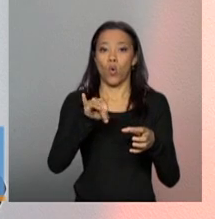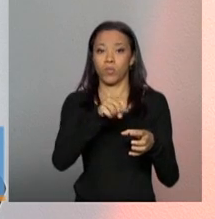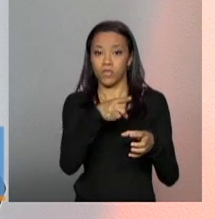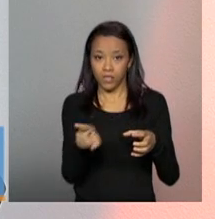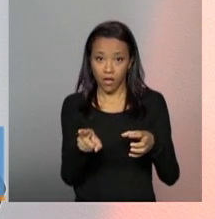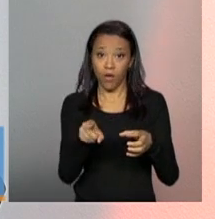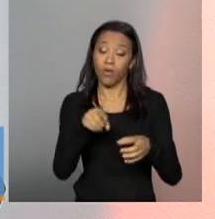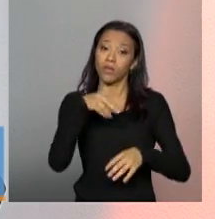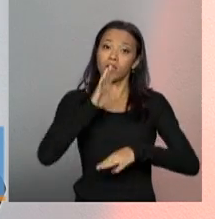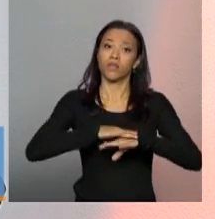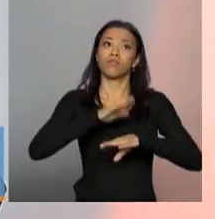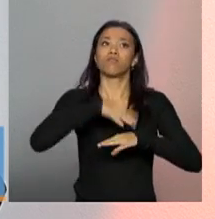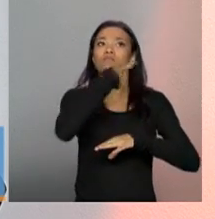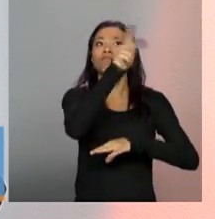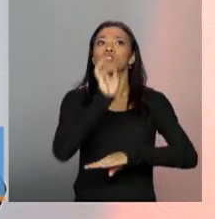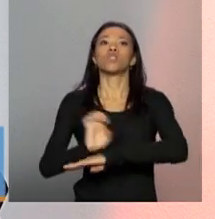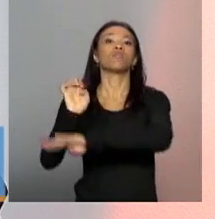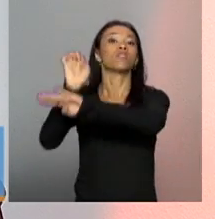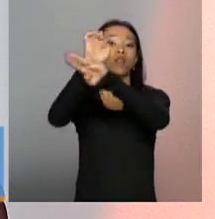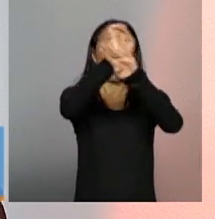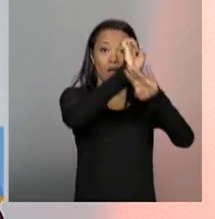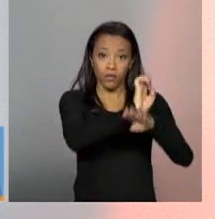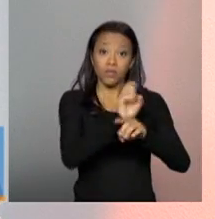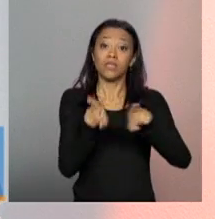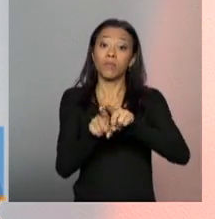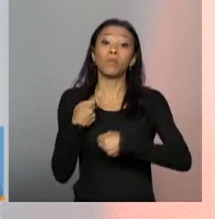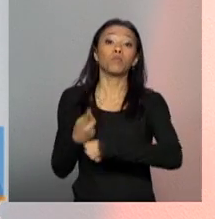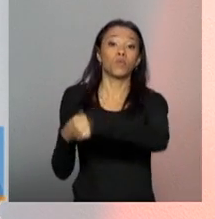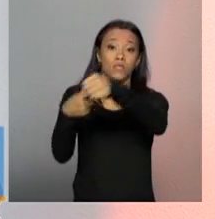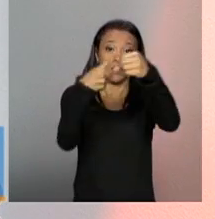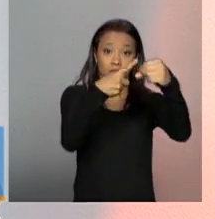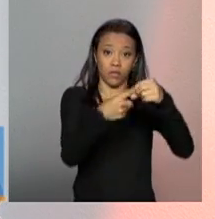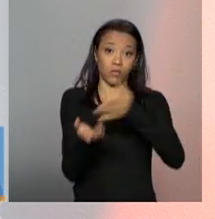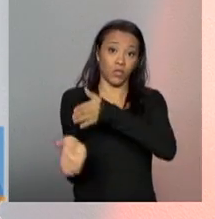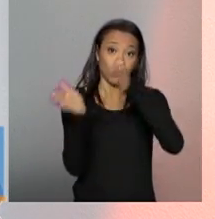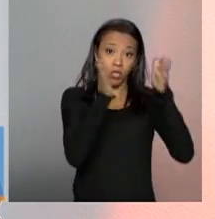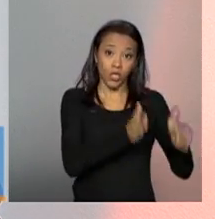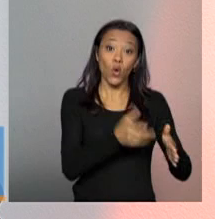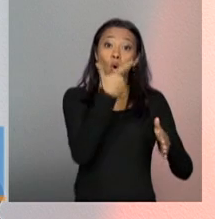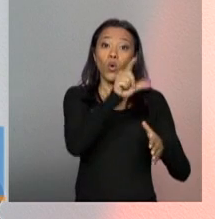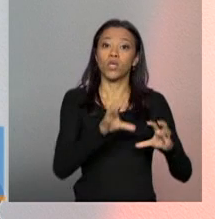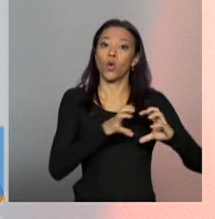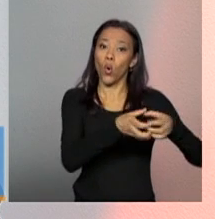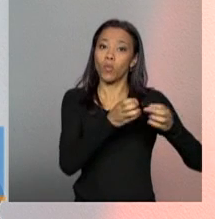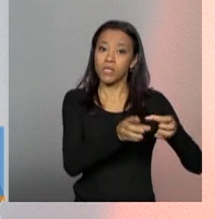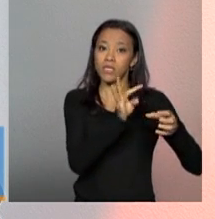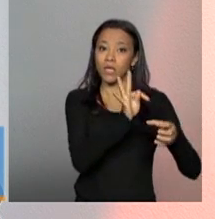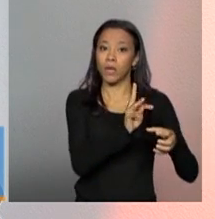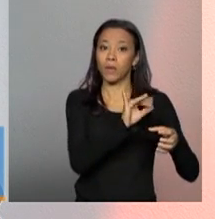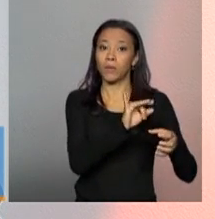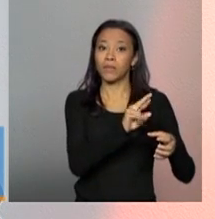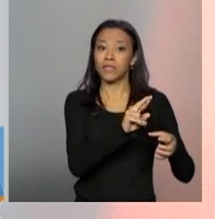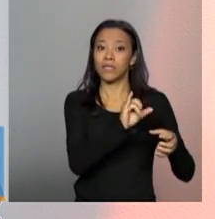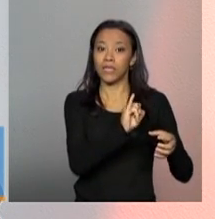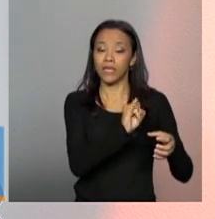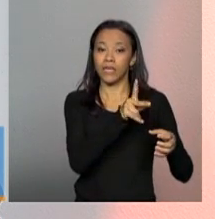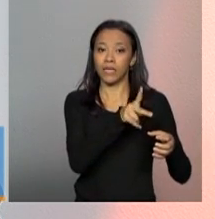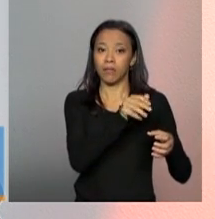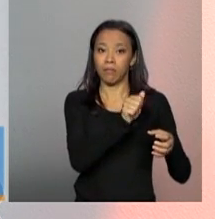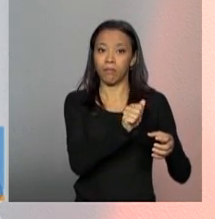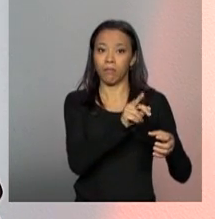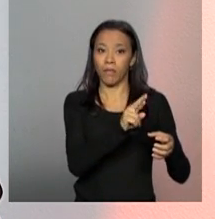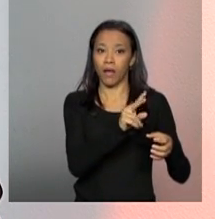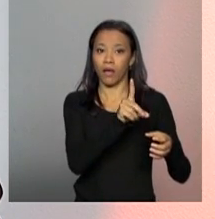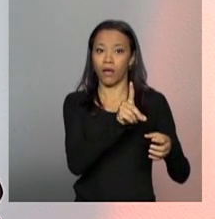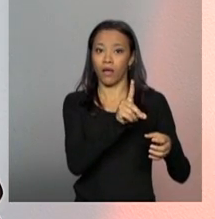âmbito dos estados, pelos representantes do estado e do município. E a comissão tripartite, a bipartite nós chamamos de CIB, S-I-I-B,